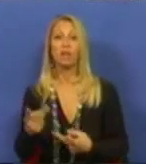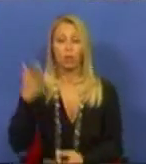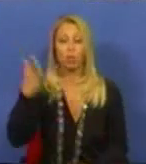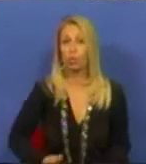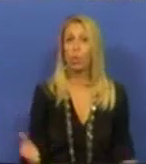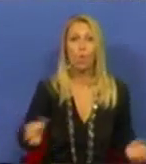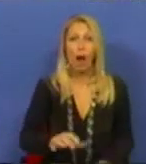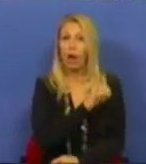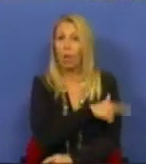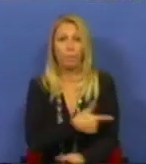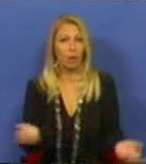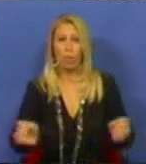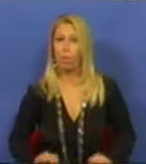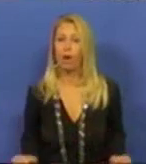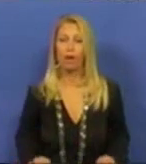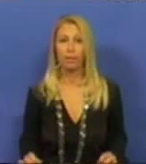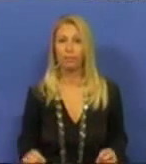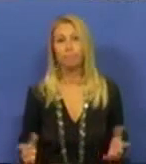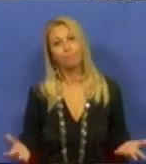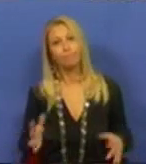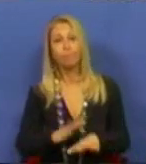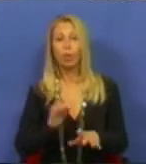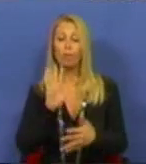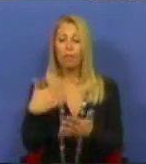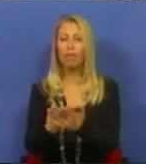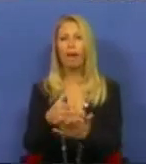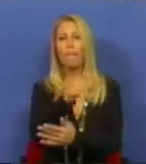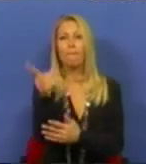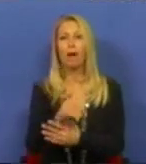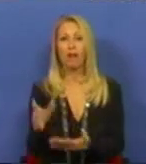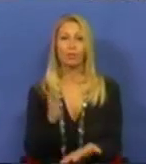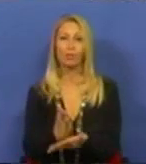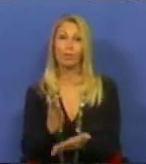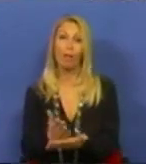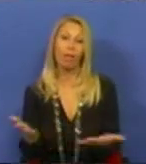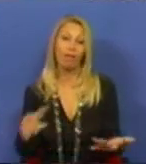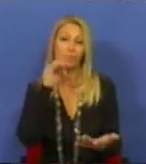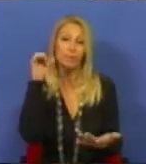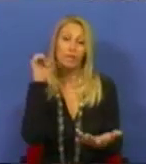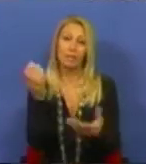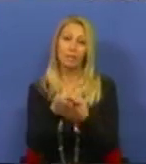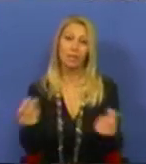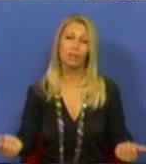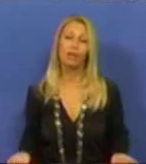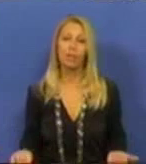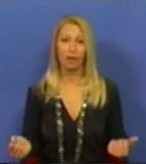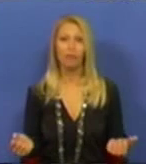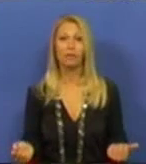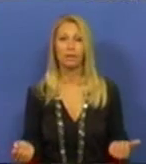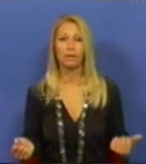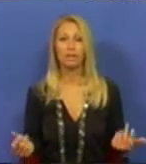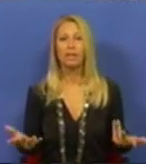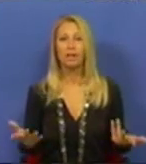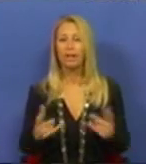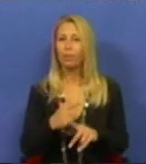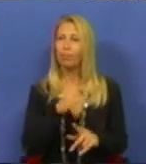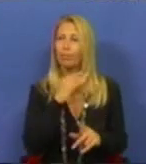incompetente, a questão da pacificação das escolas fica então por resolver. E a ironia de